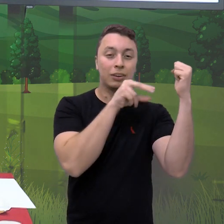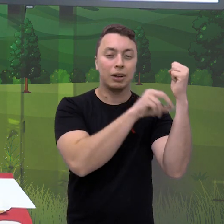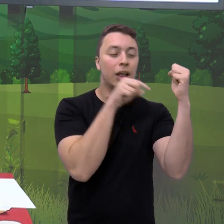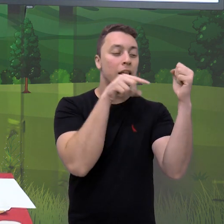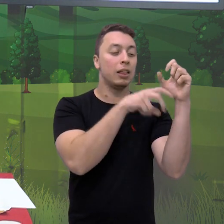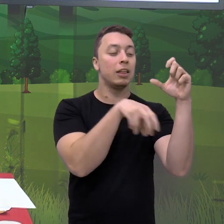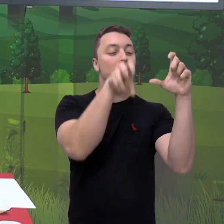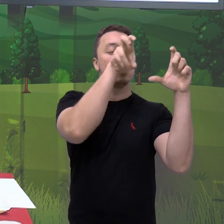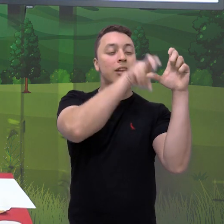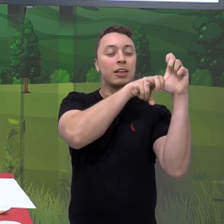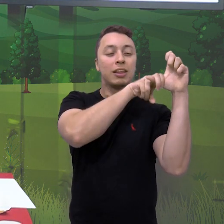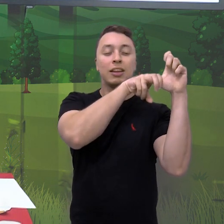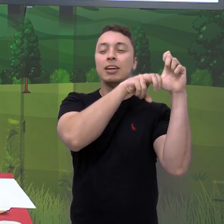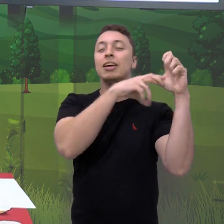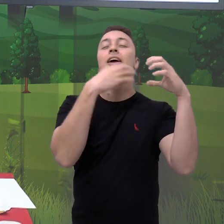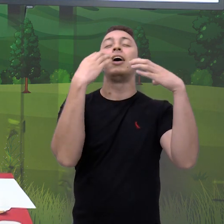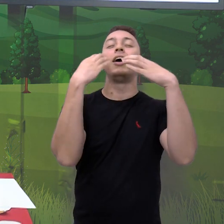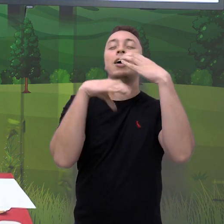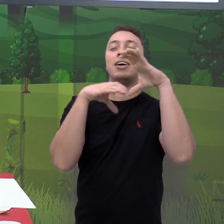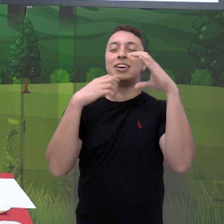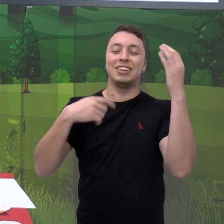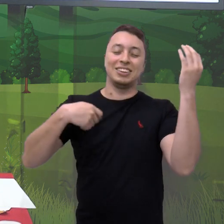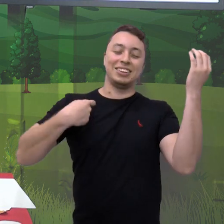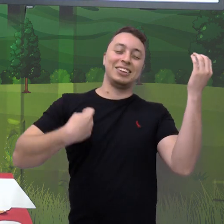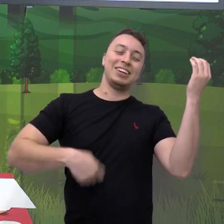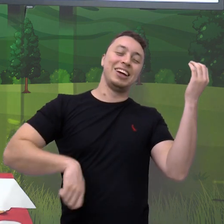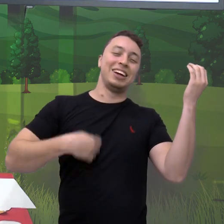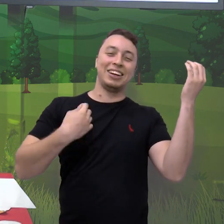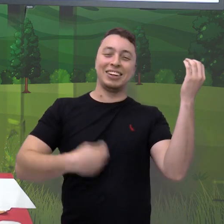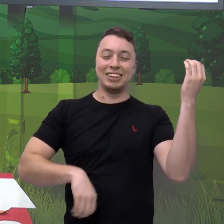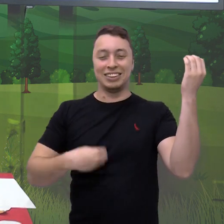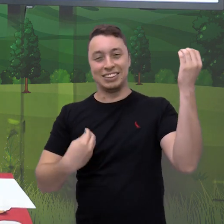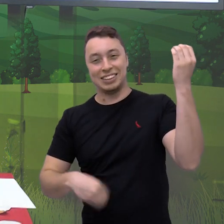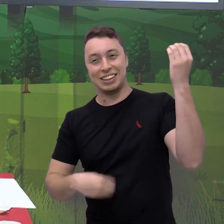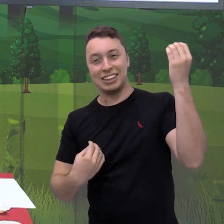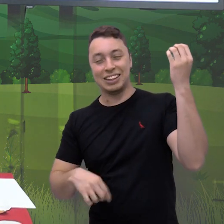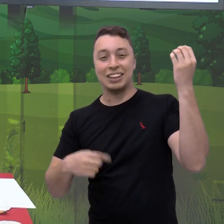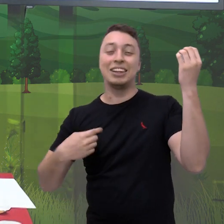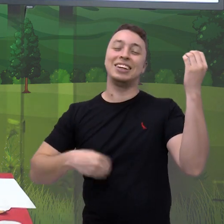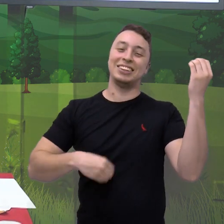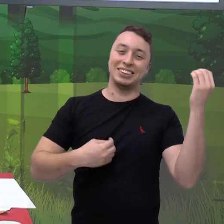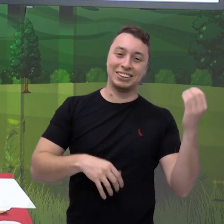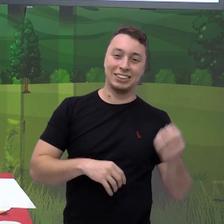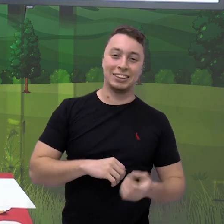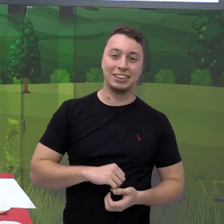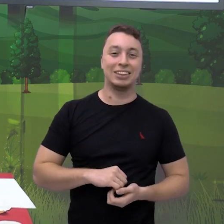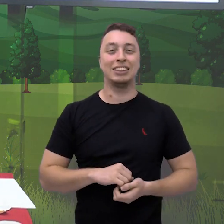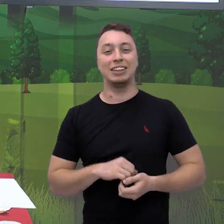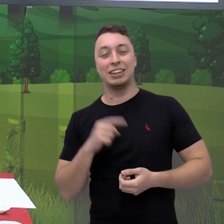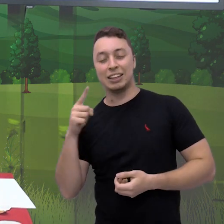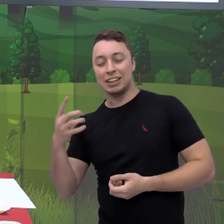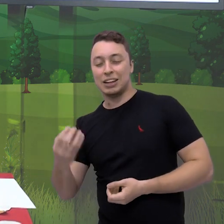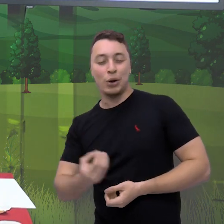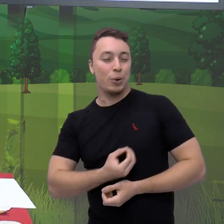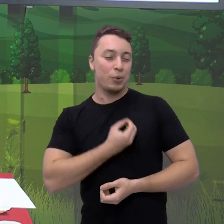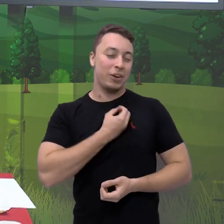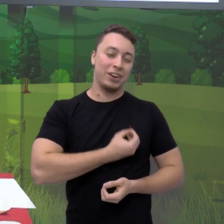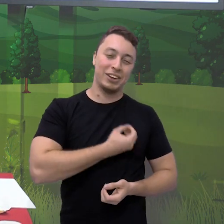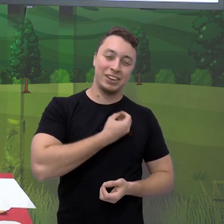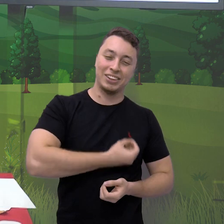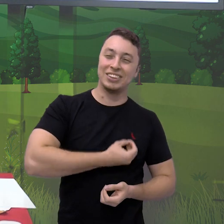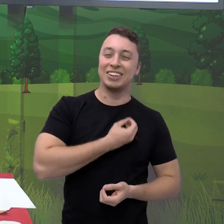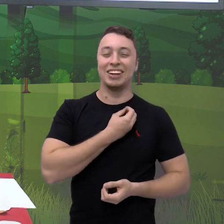pegava a sua viola, olha, e começava a cantar. Ah, a vida é uma